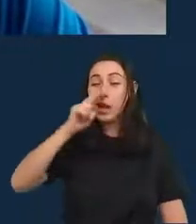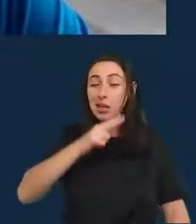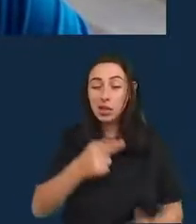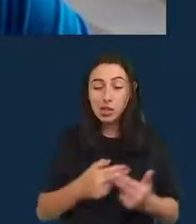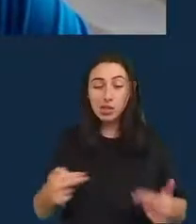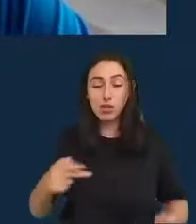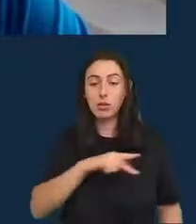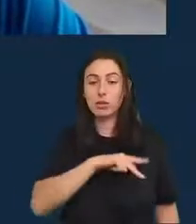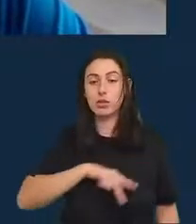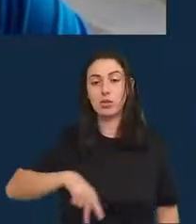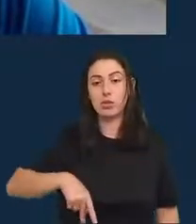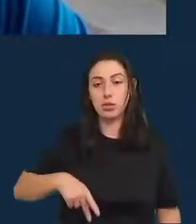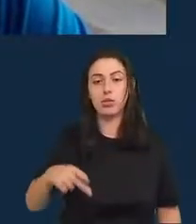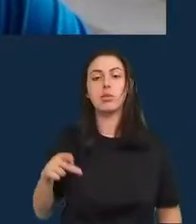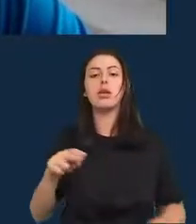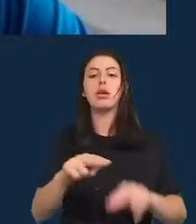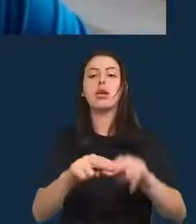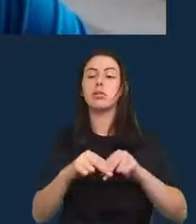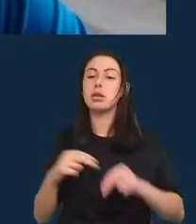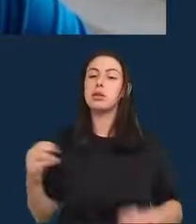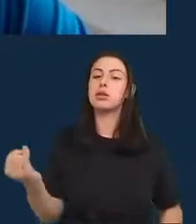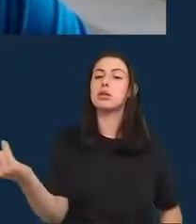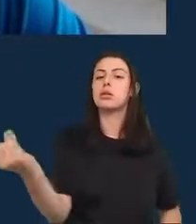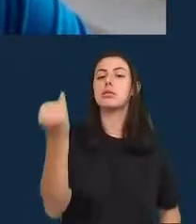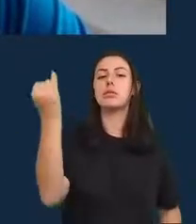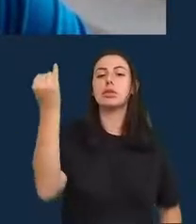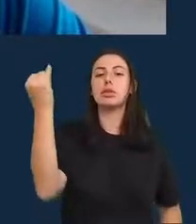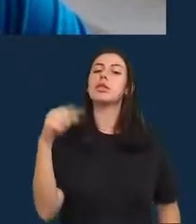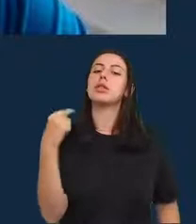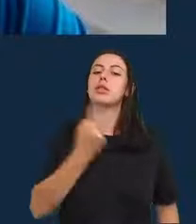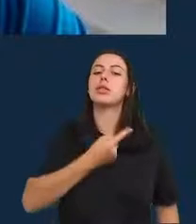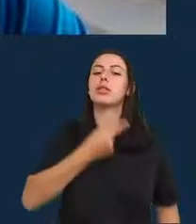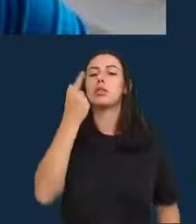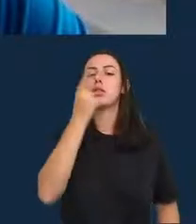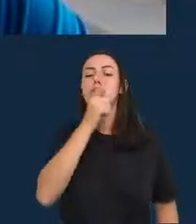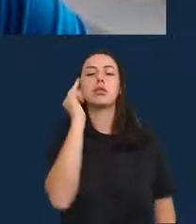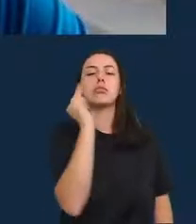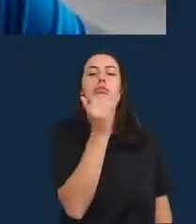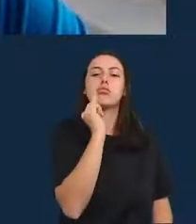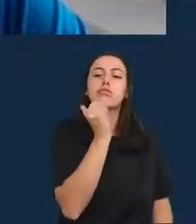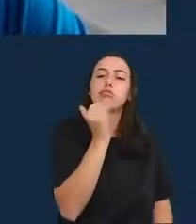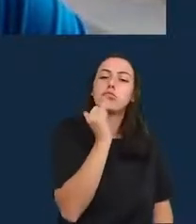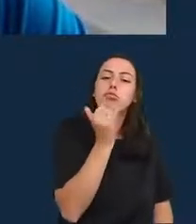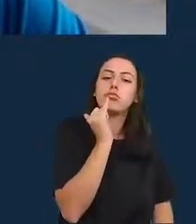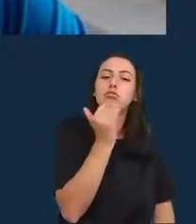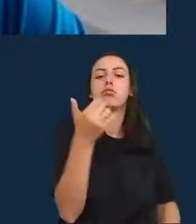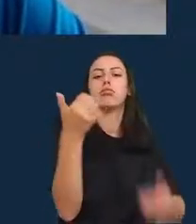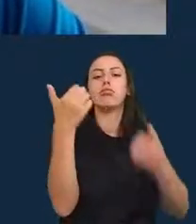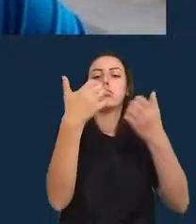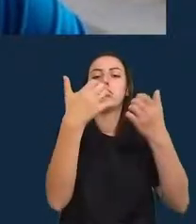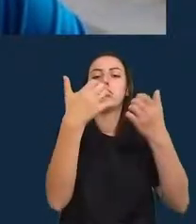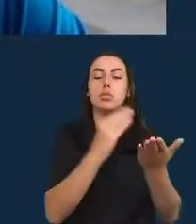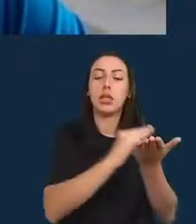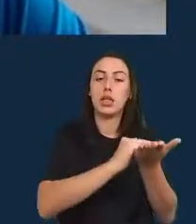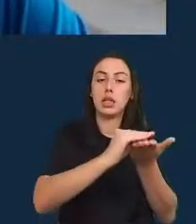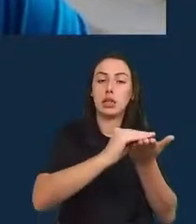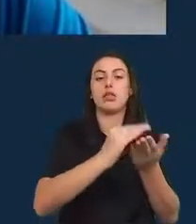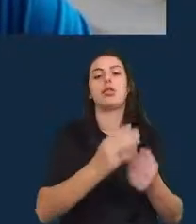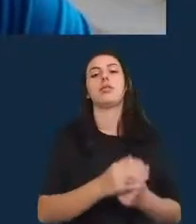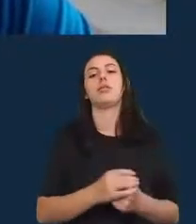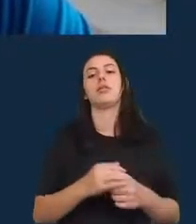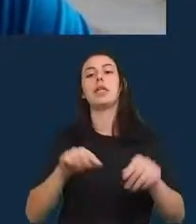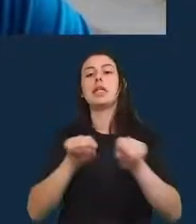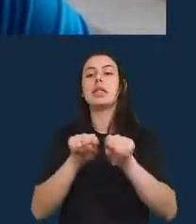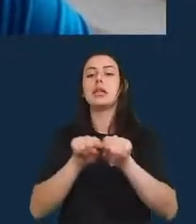é muito importante que a gente relate essa taxa e, além disso, eu acho que fazer algo assim